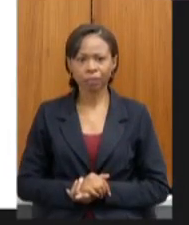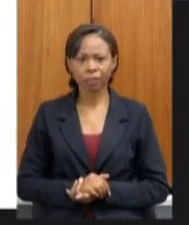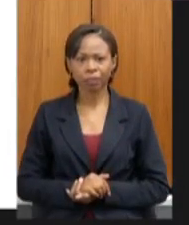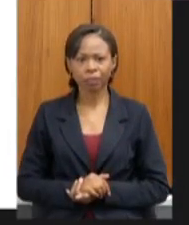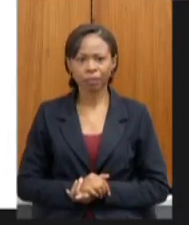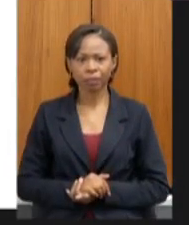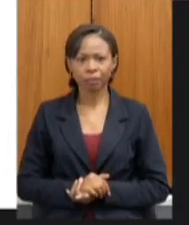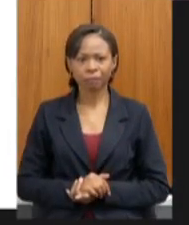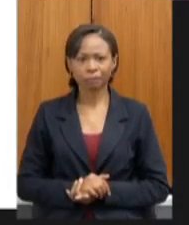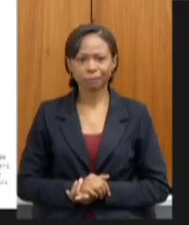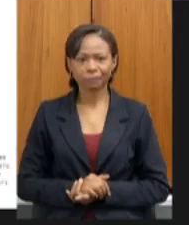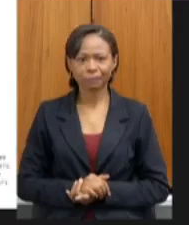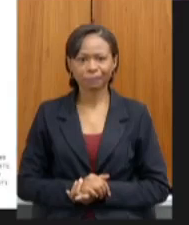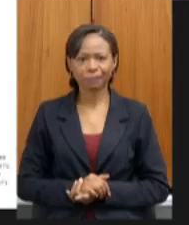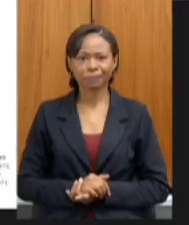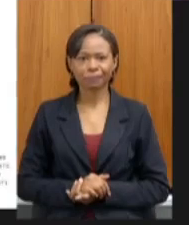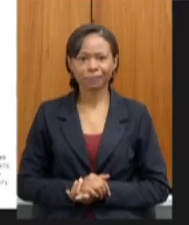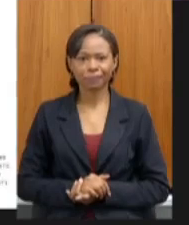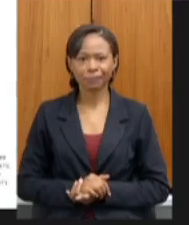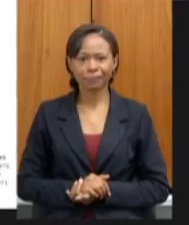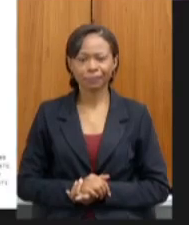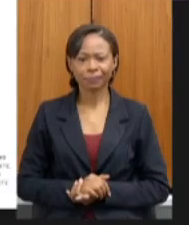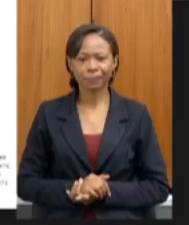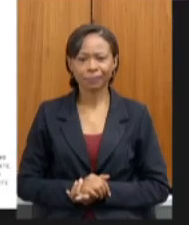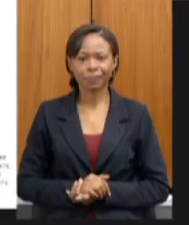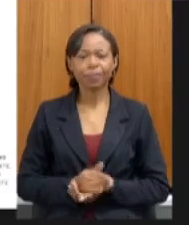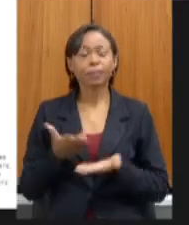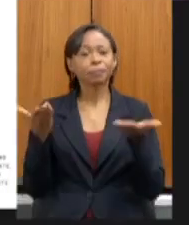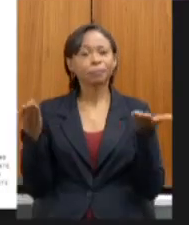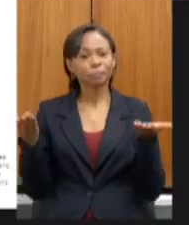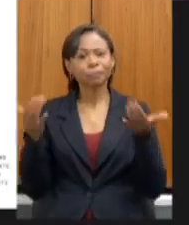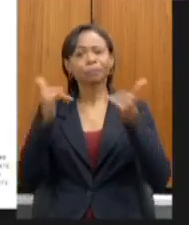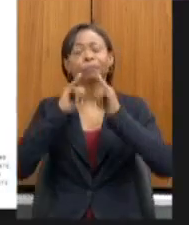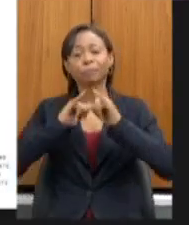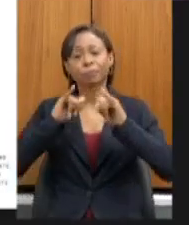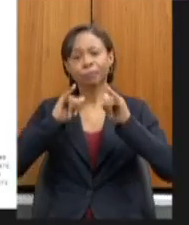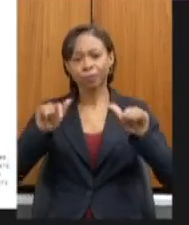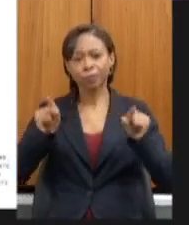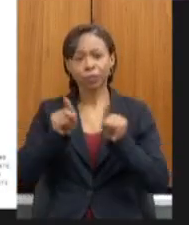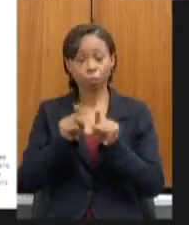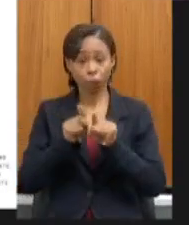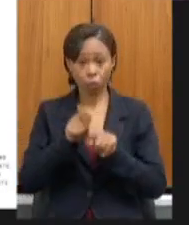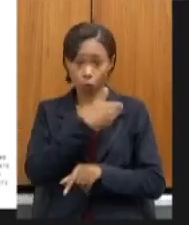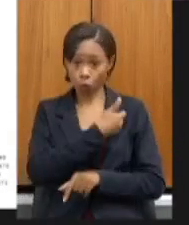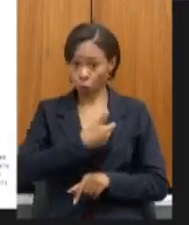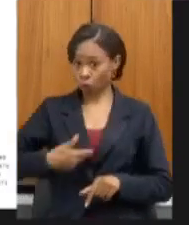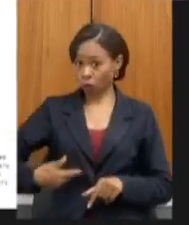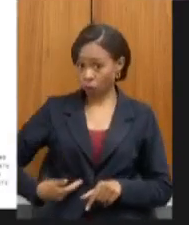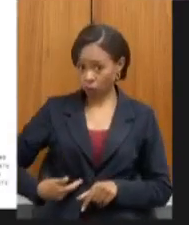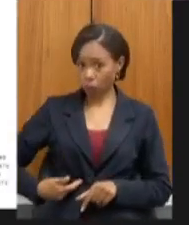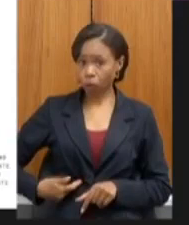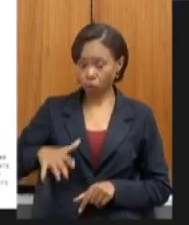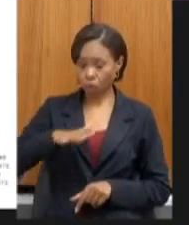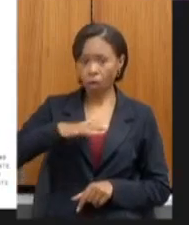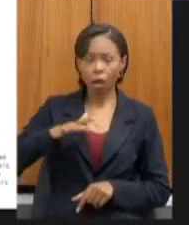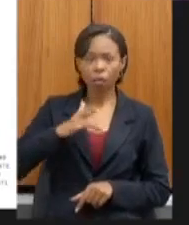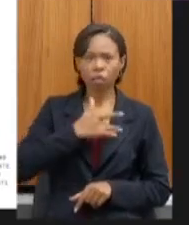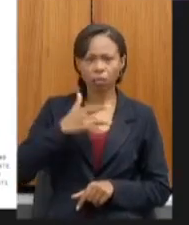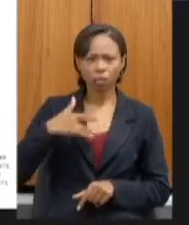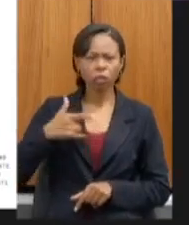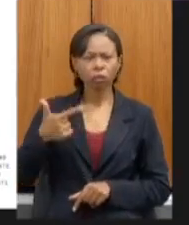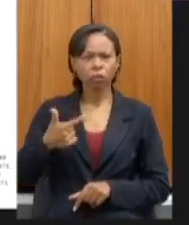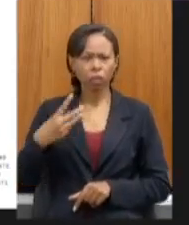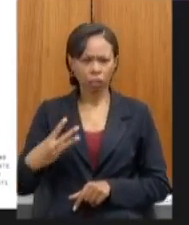pode passar por gentileza anunciamos o governo a saúde na verdade apresenta no dia 23 de